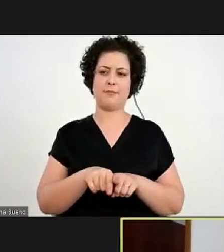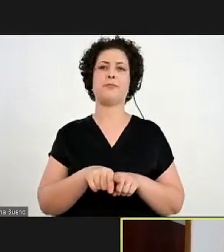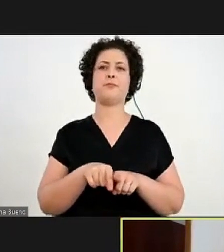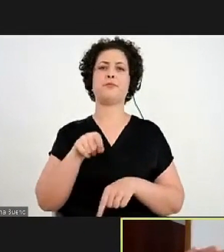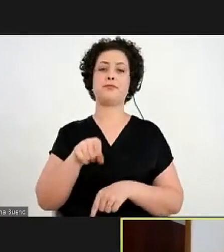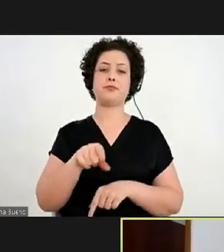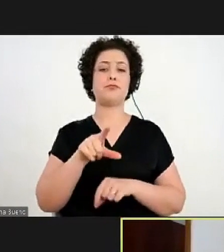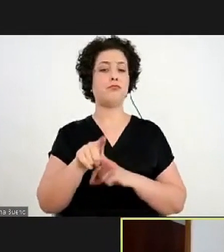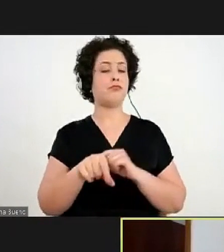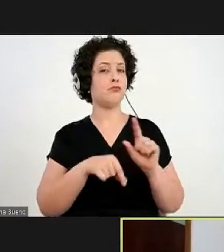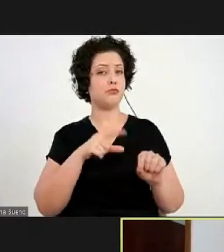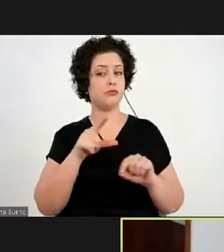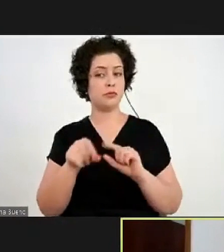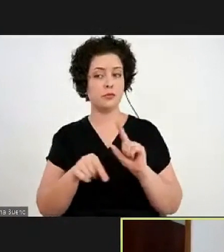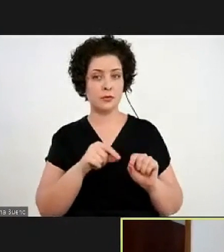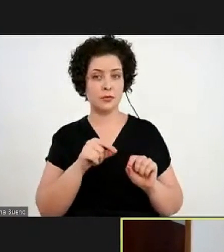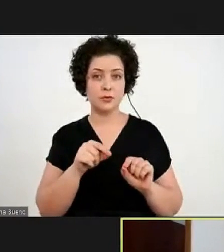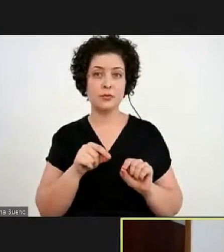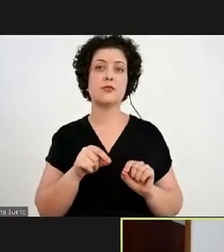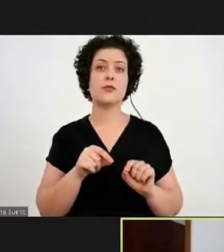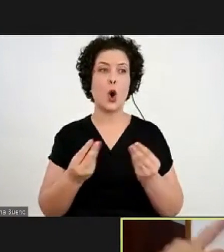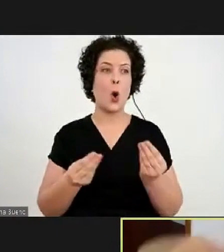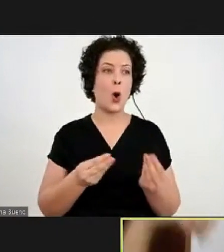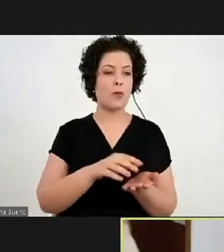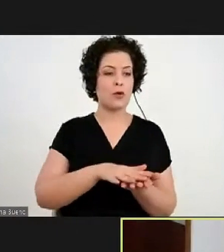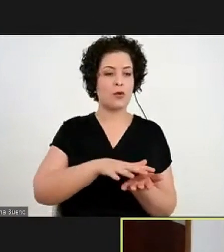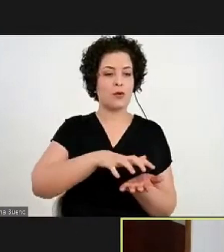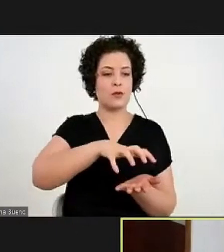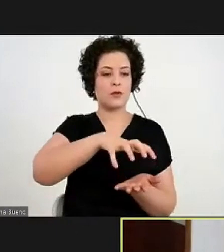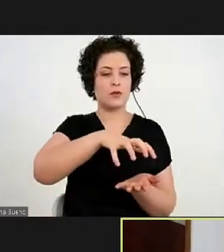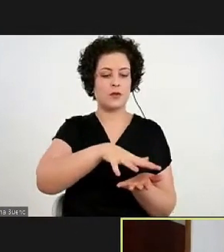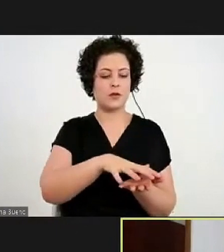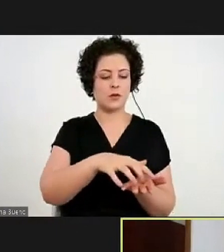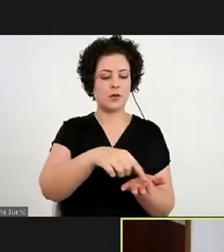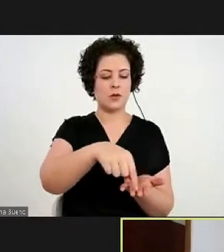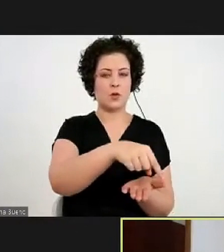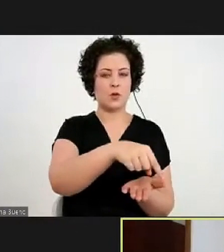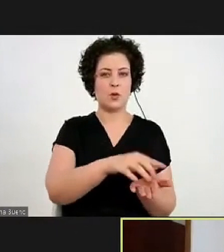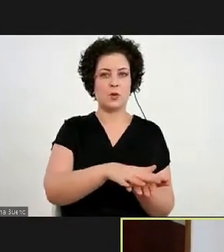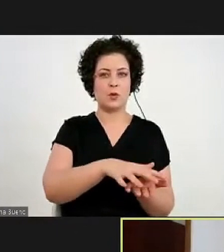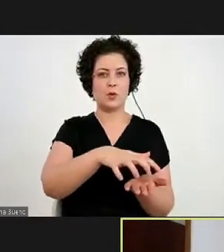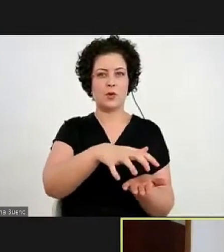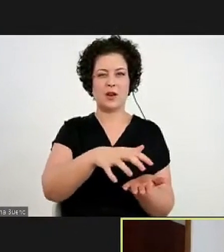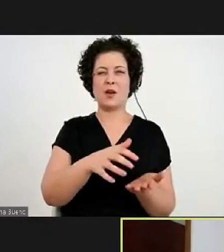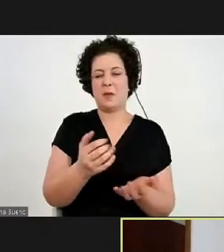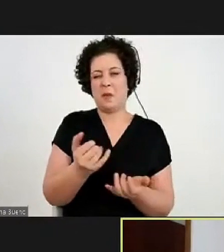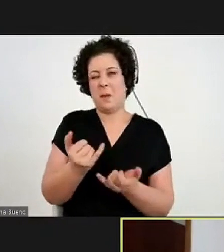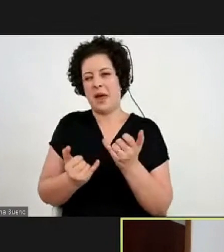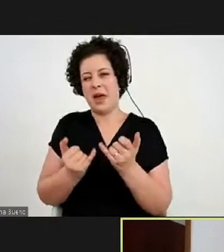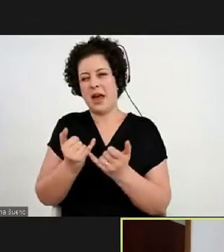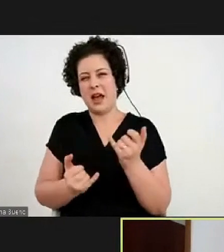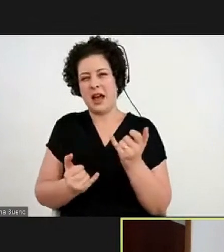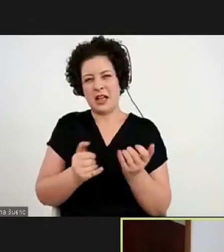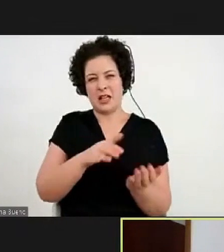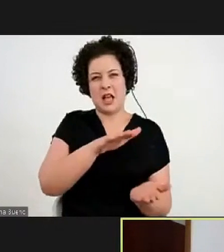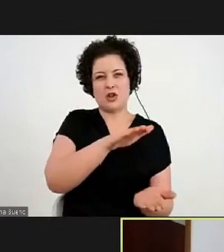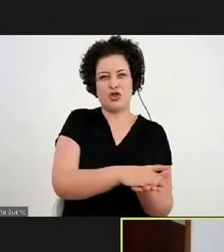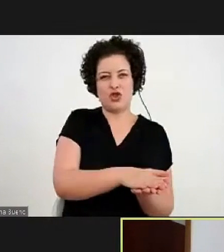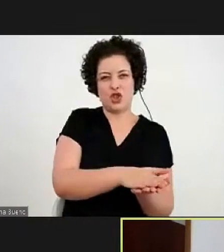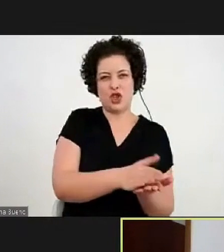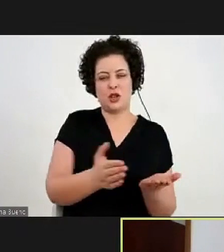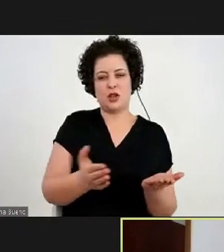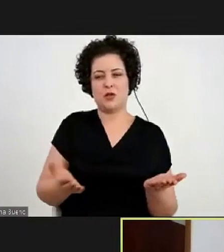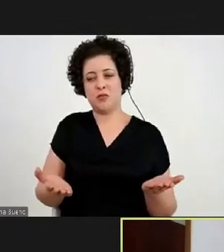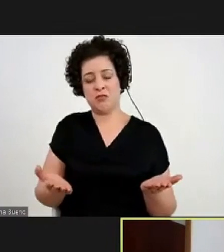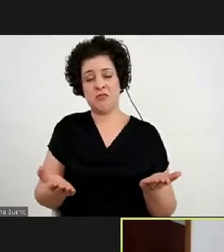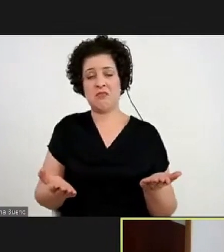para se criar baixo e alto relevo e se aproximar da xilo, mas aproximações, isso sim tem